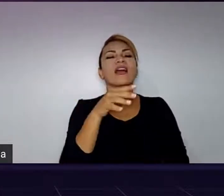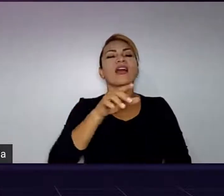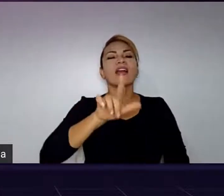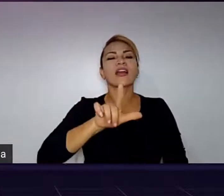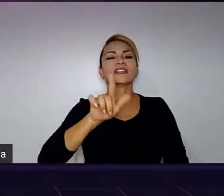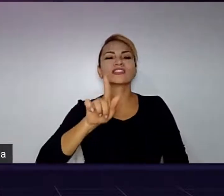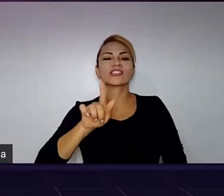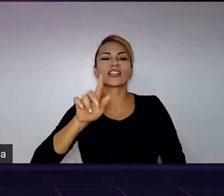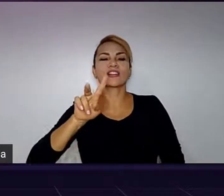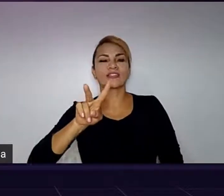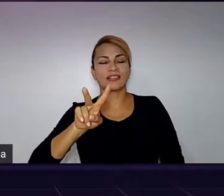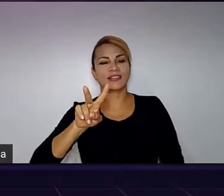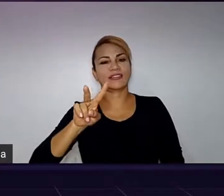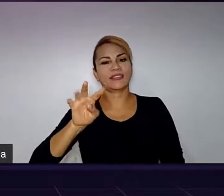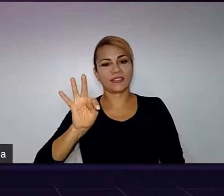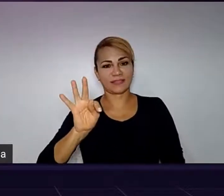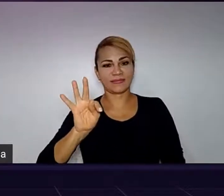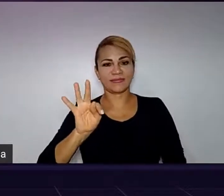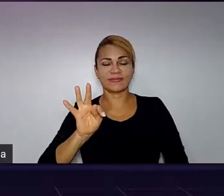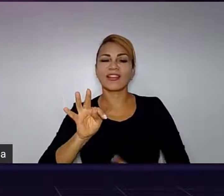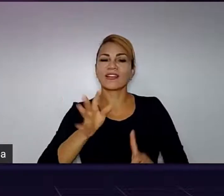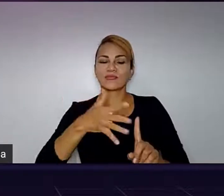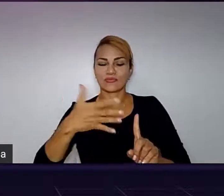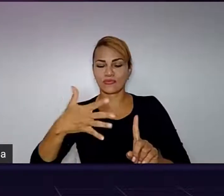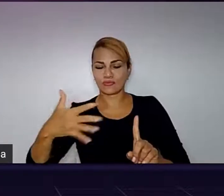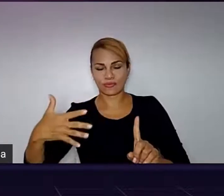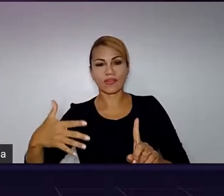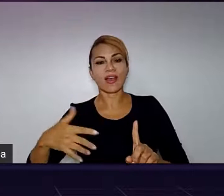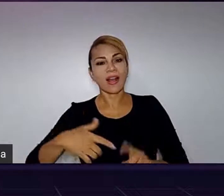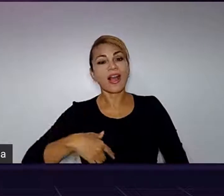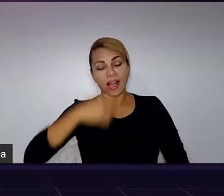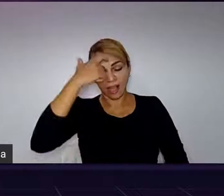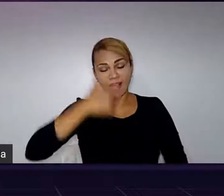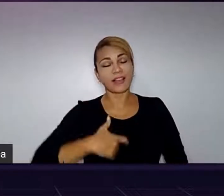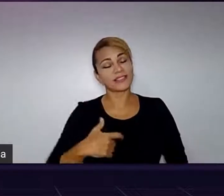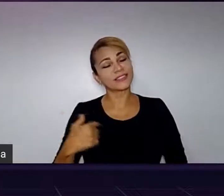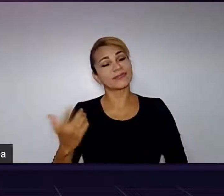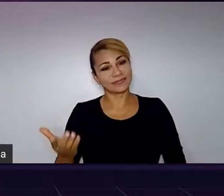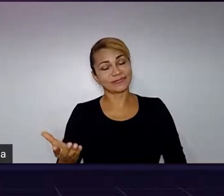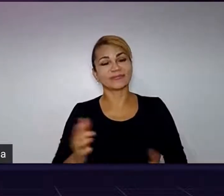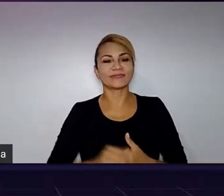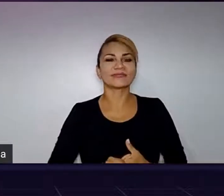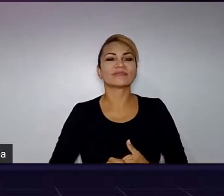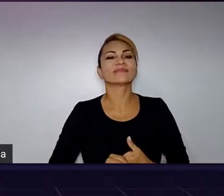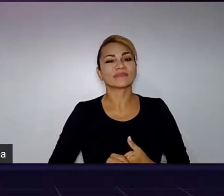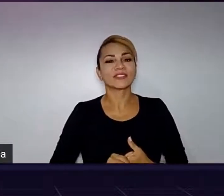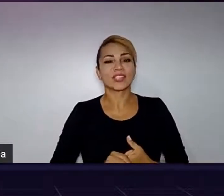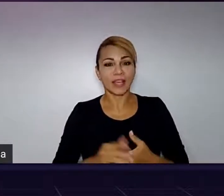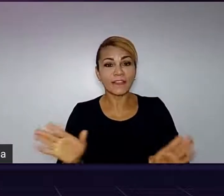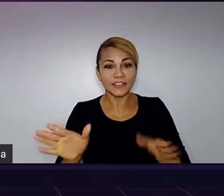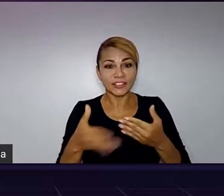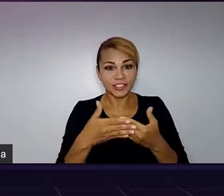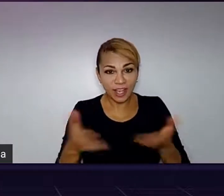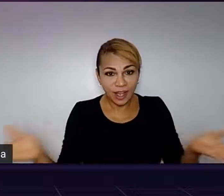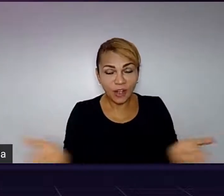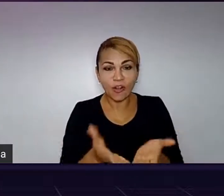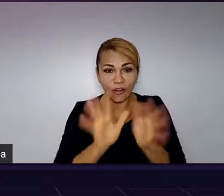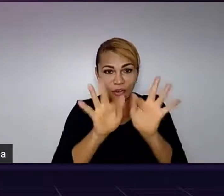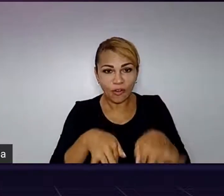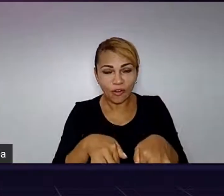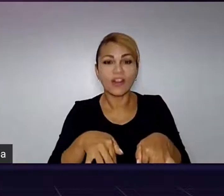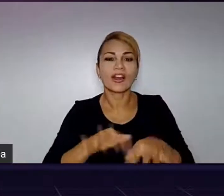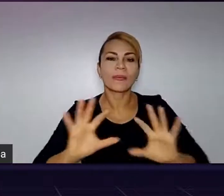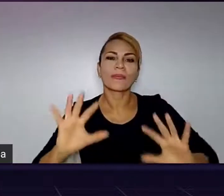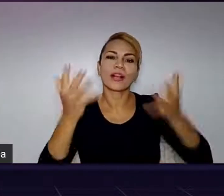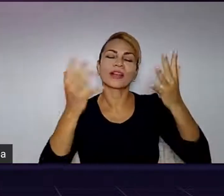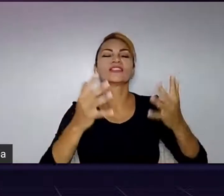hoje para fechar esse ciclo de palestras da Python Brasil, lembrando que sábado e domingo nós teremos sprints